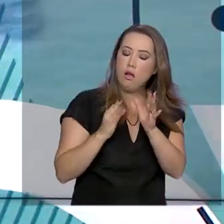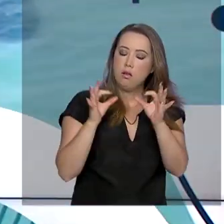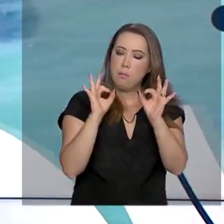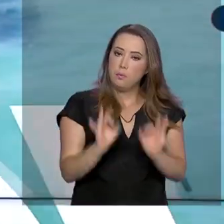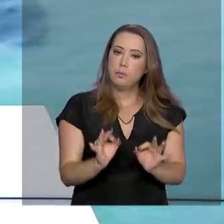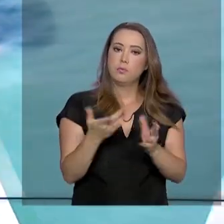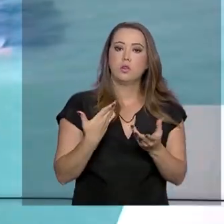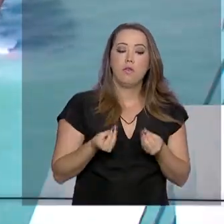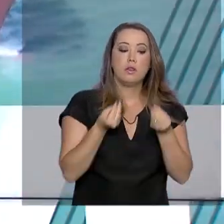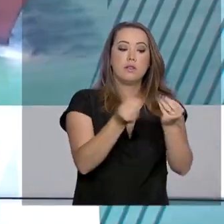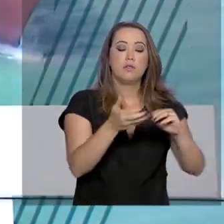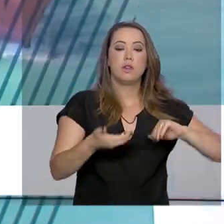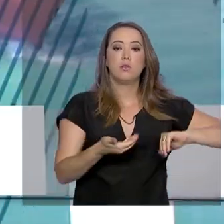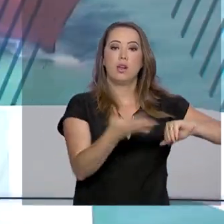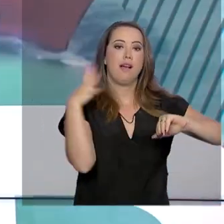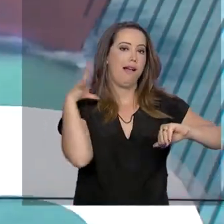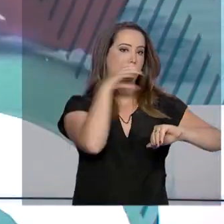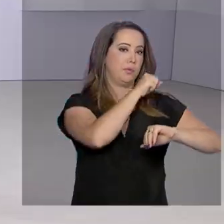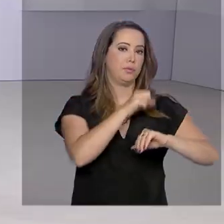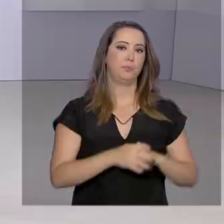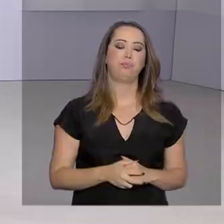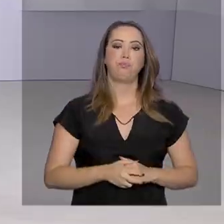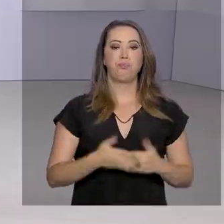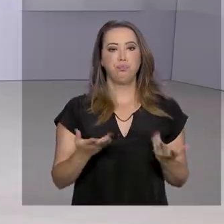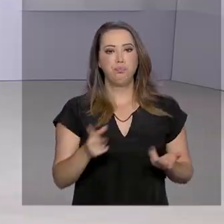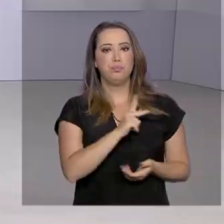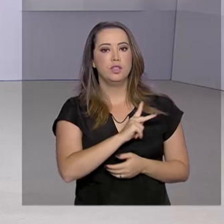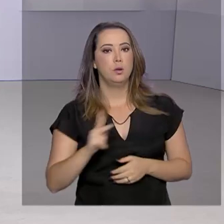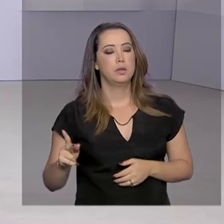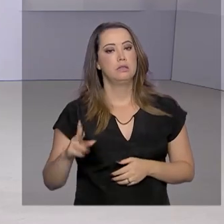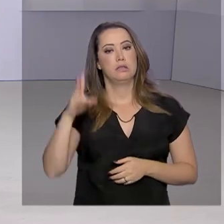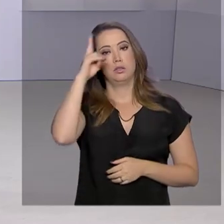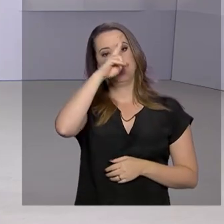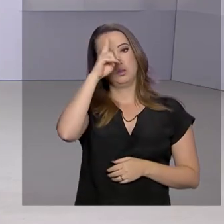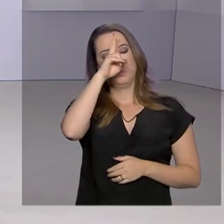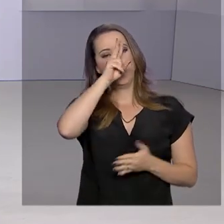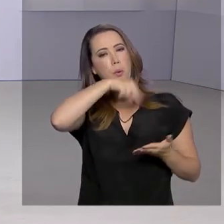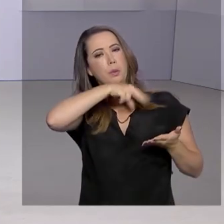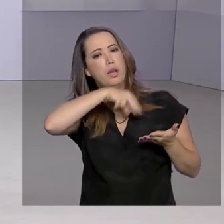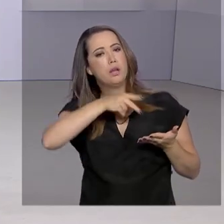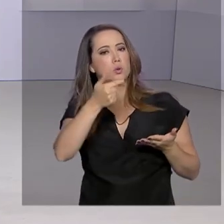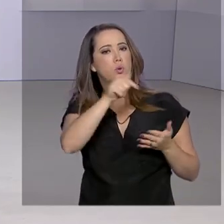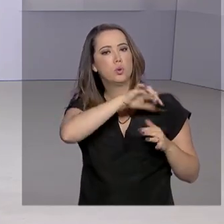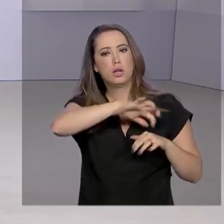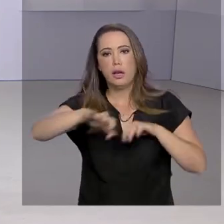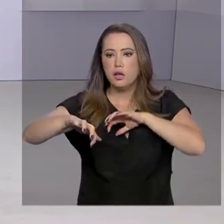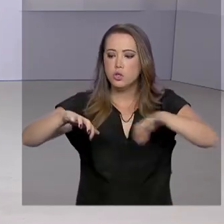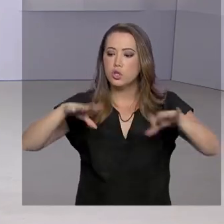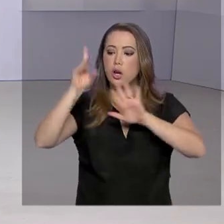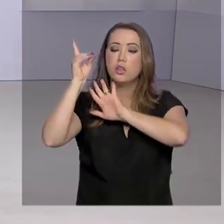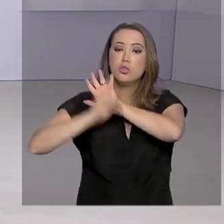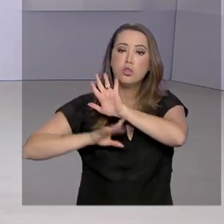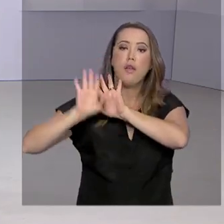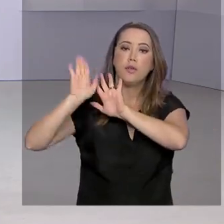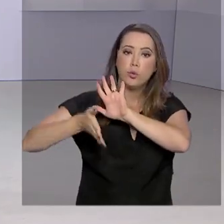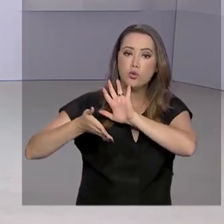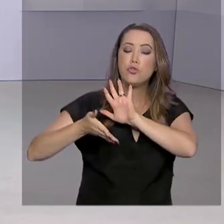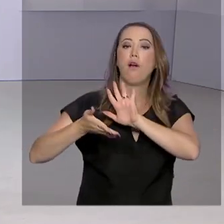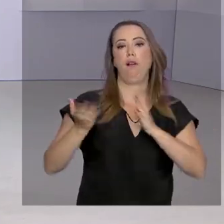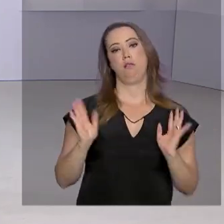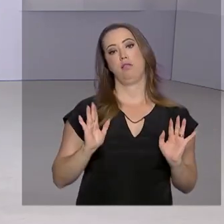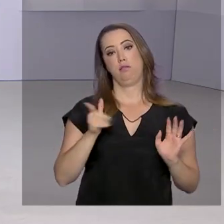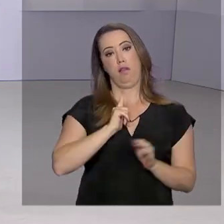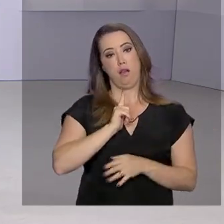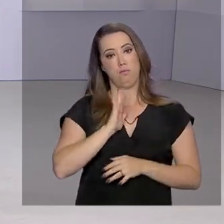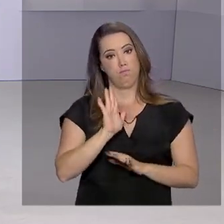ser enviada ao Congresso quanto antes. O presidente lembrou que o texto não prevê a retirada de direitos dos atuais servidores.